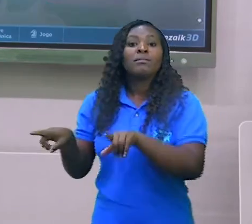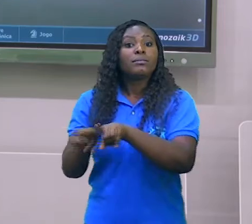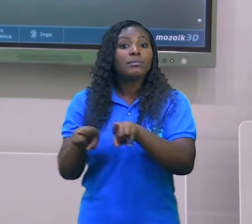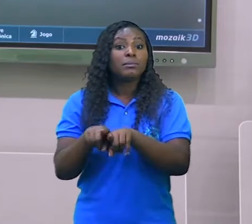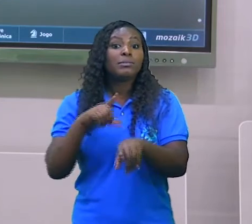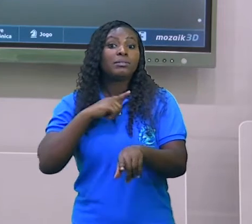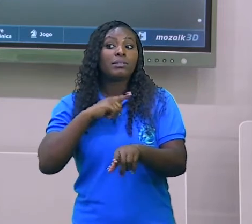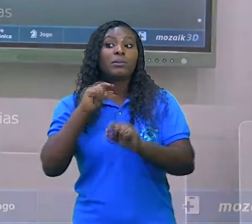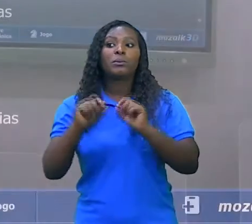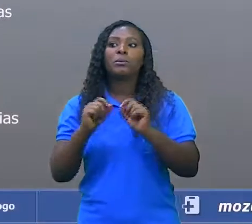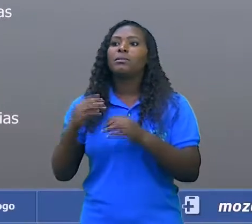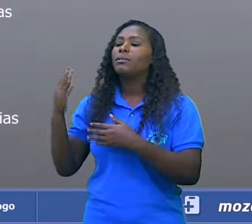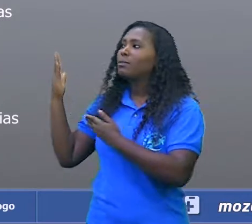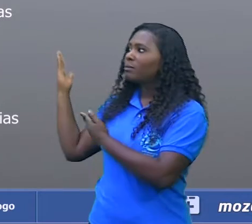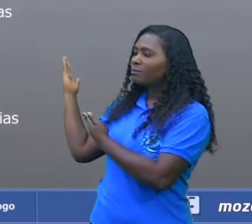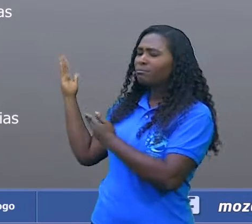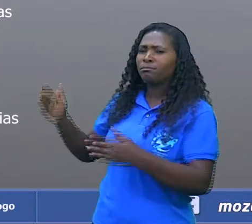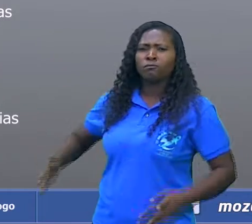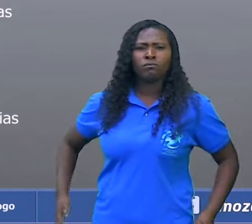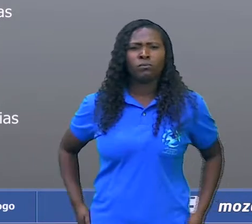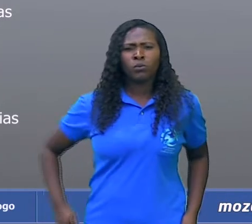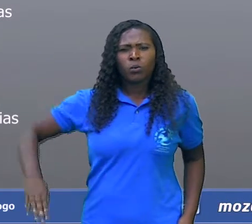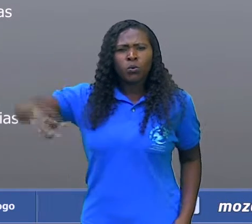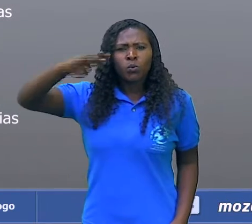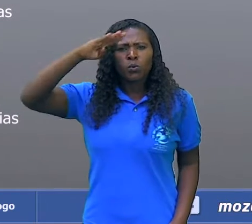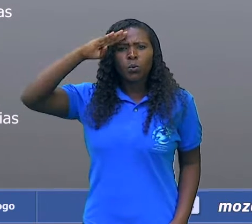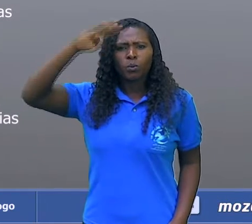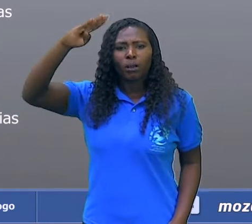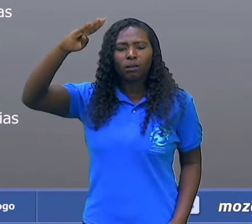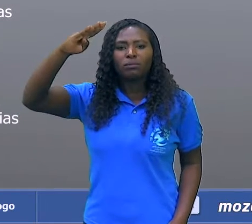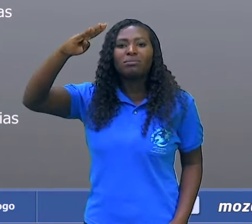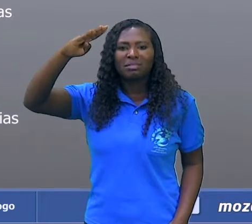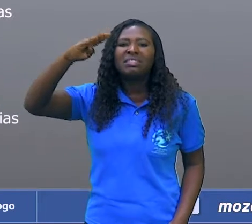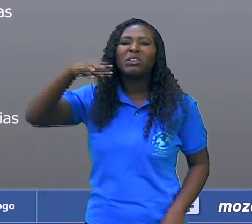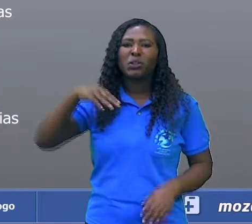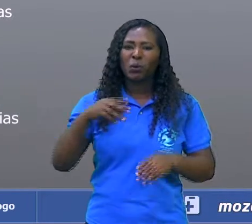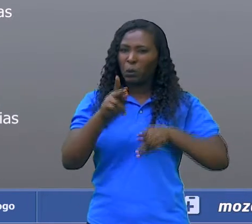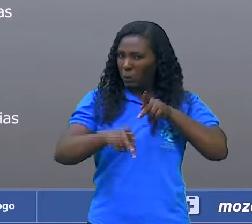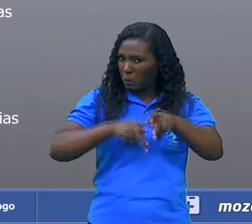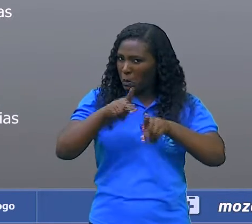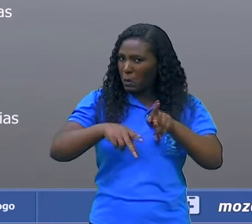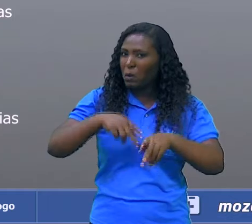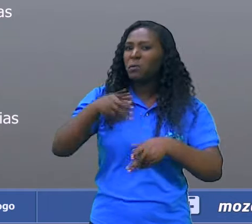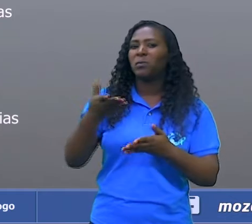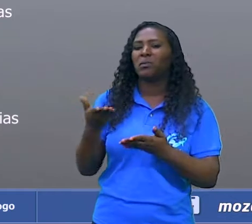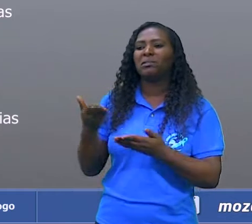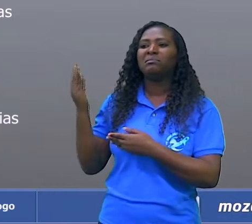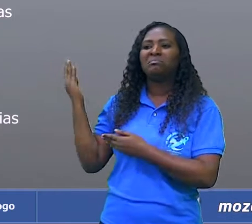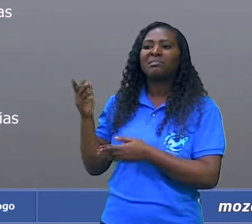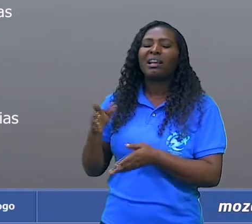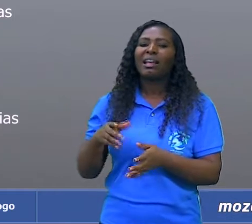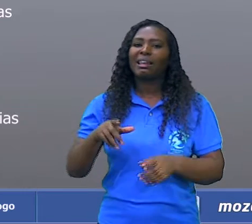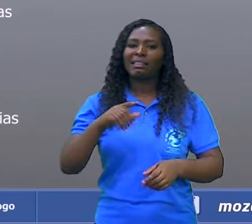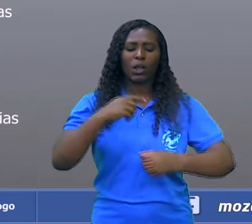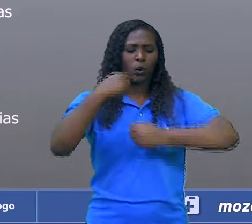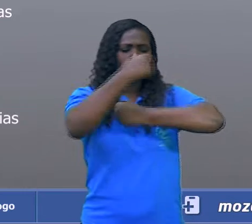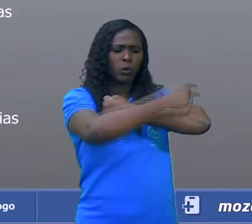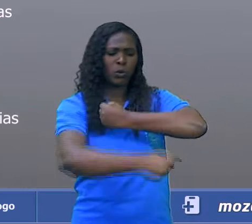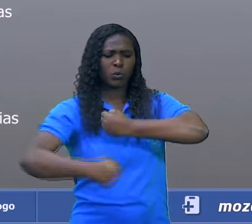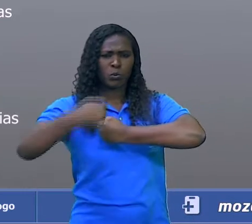aqui imagens de um soldado macedônico, com as suas armaduras, escudo, o